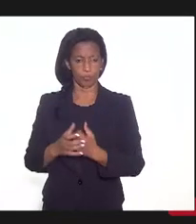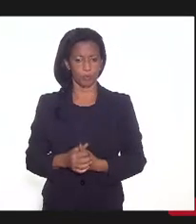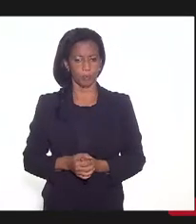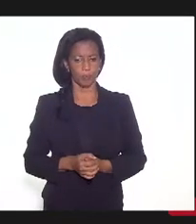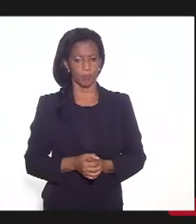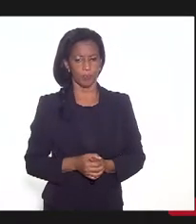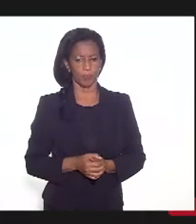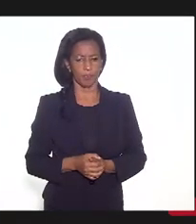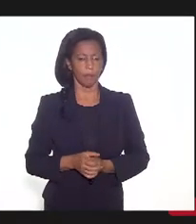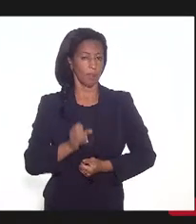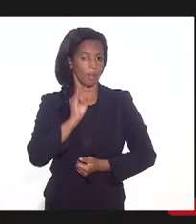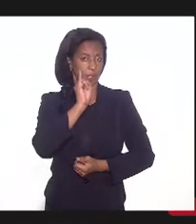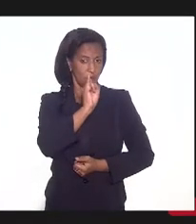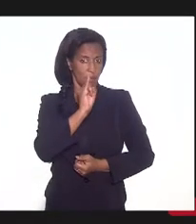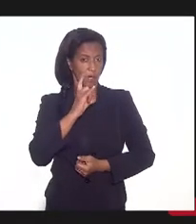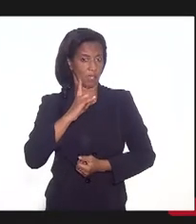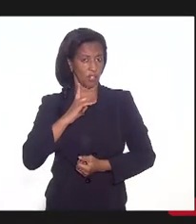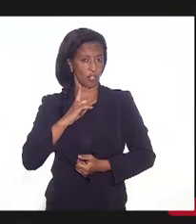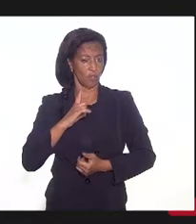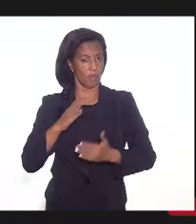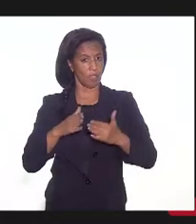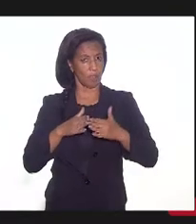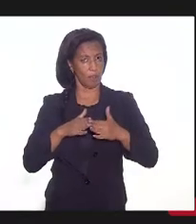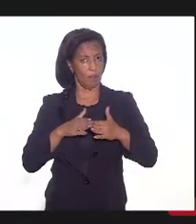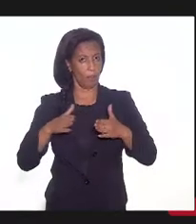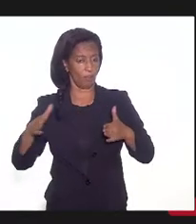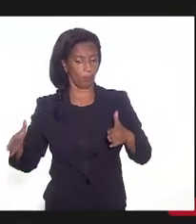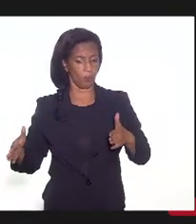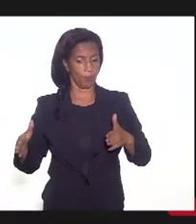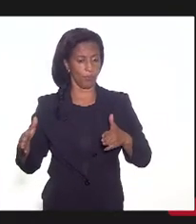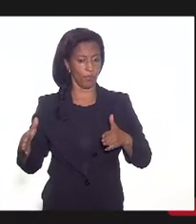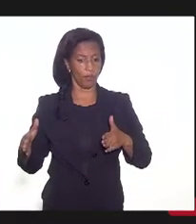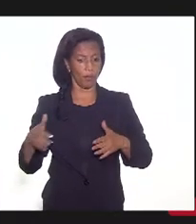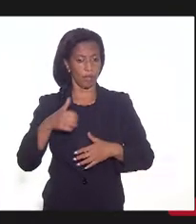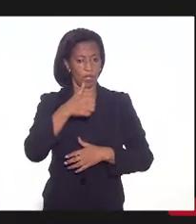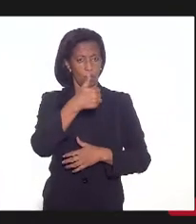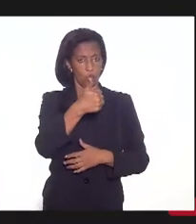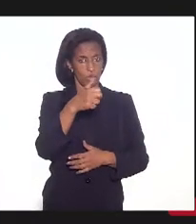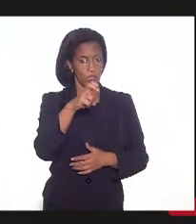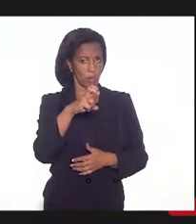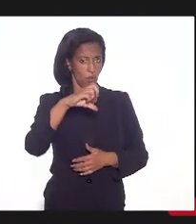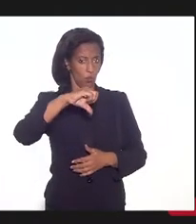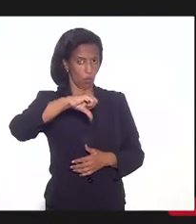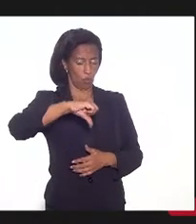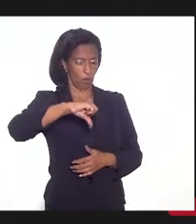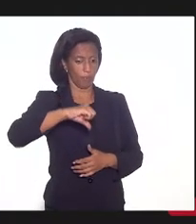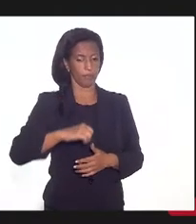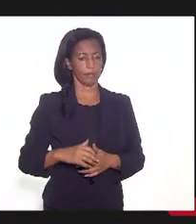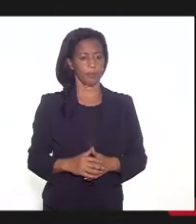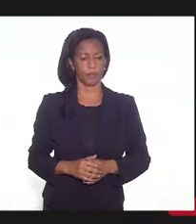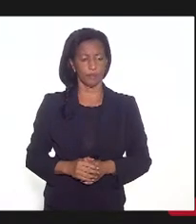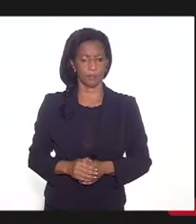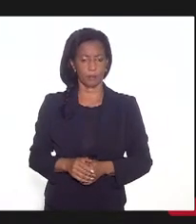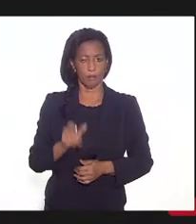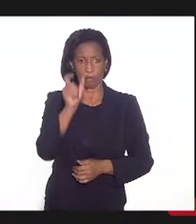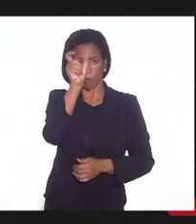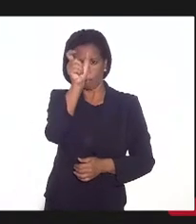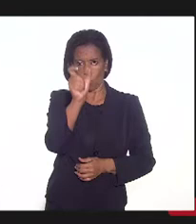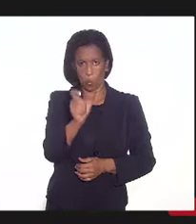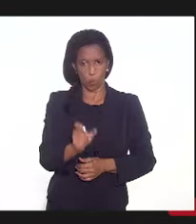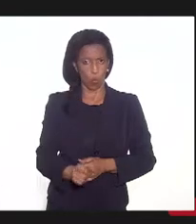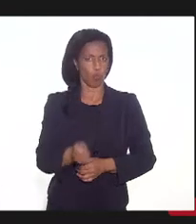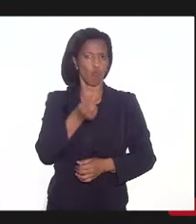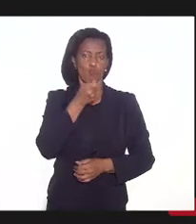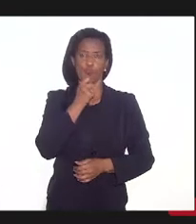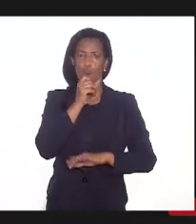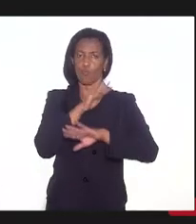se a gente tivesse a prorrogação da 159, esse cenário não existe